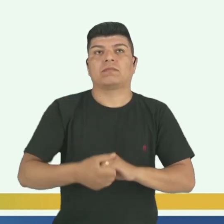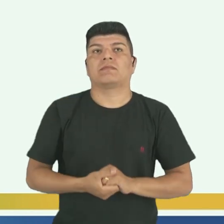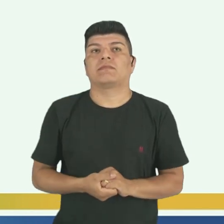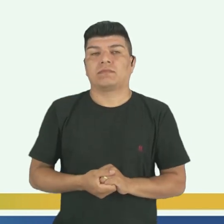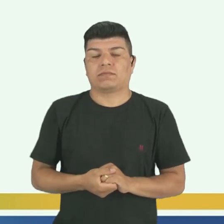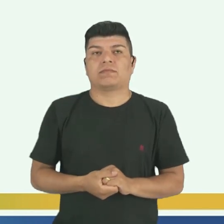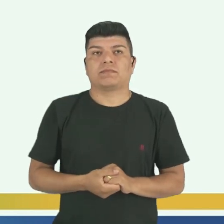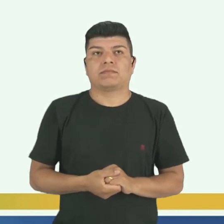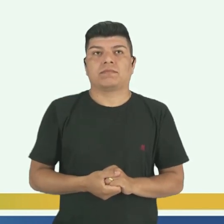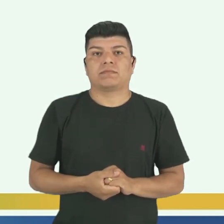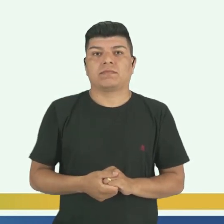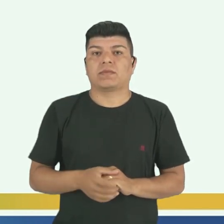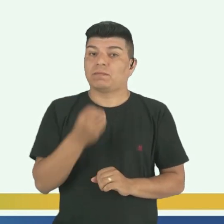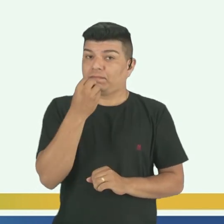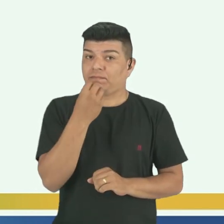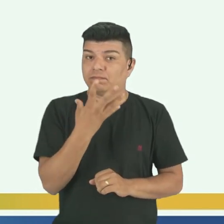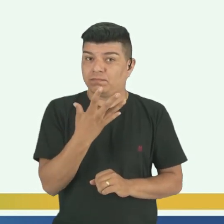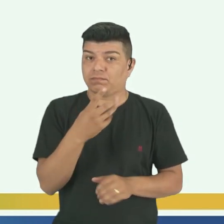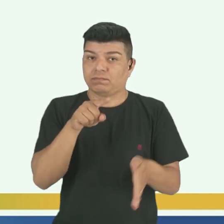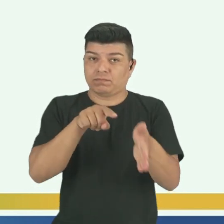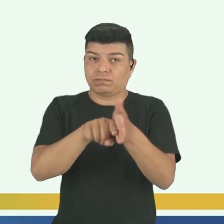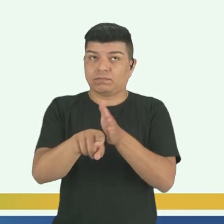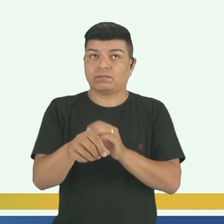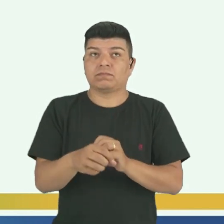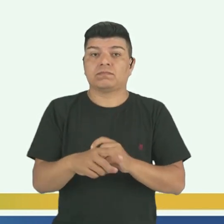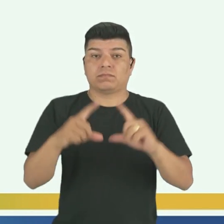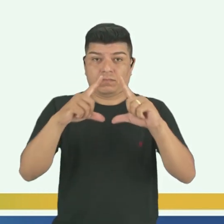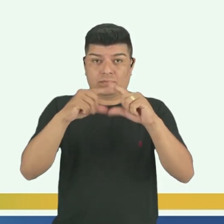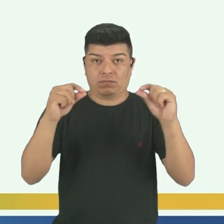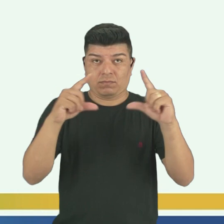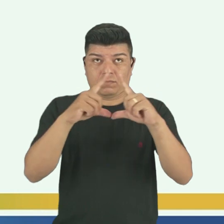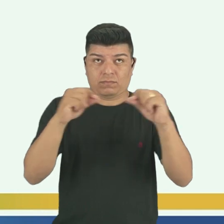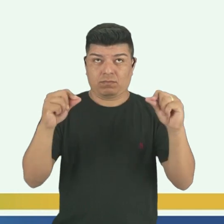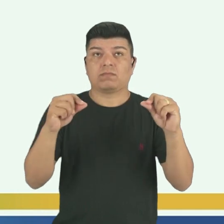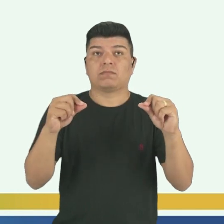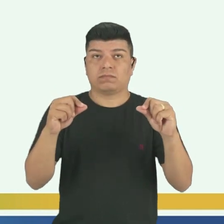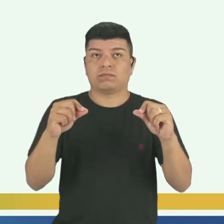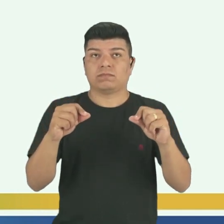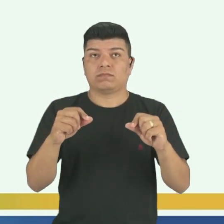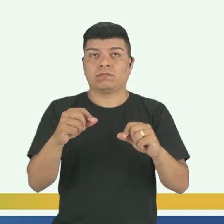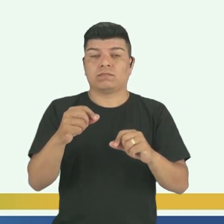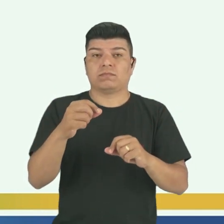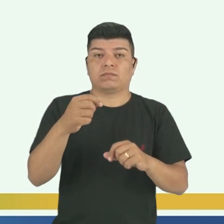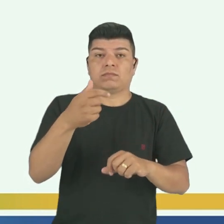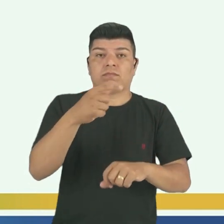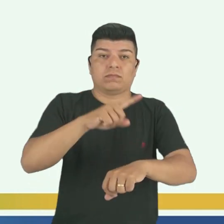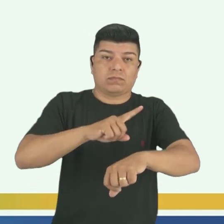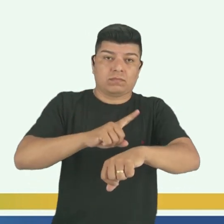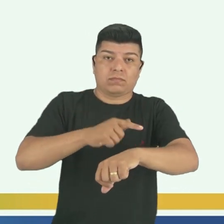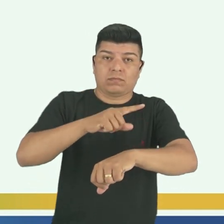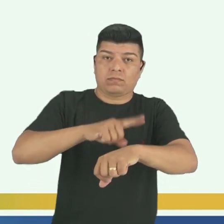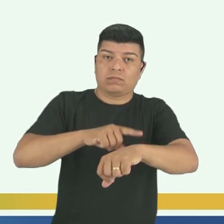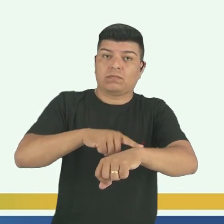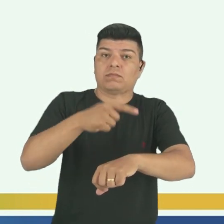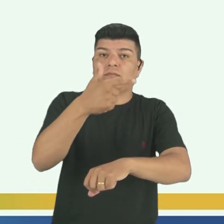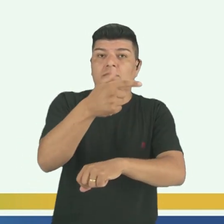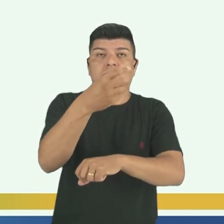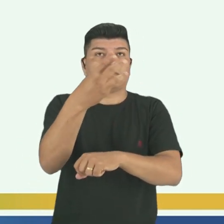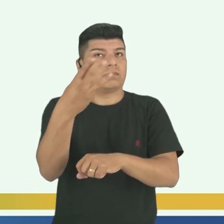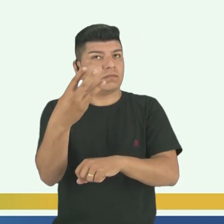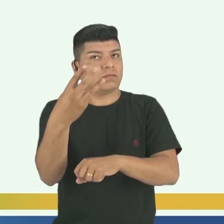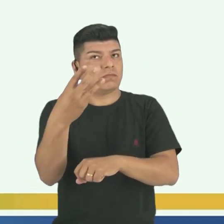Essa terceira questão é bem interessante. Em Brasília, são 23 horas. Então, gente,